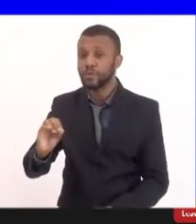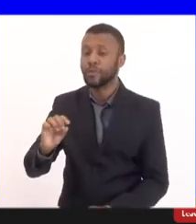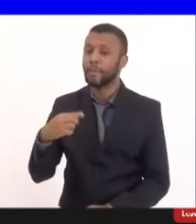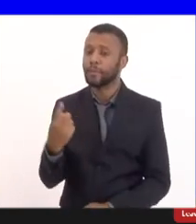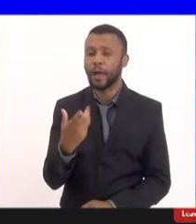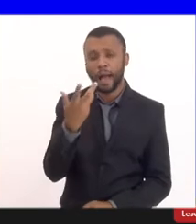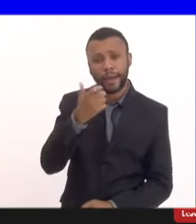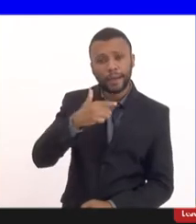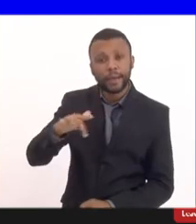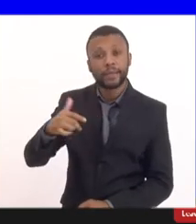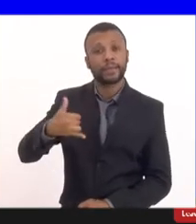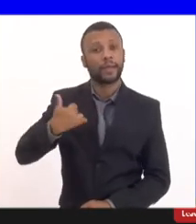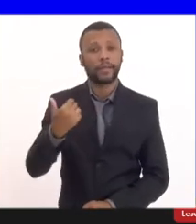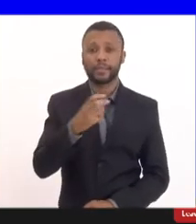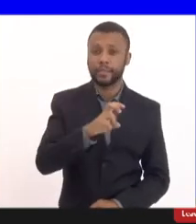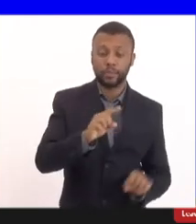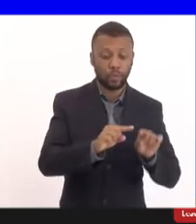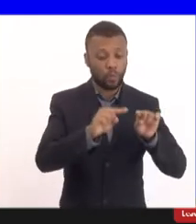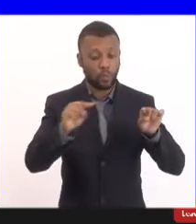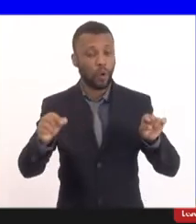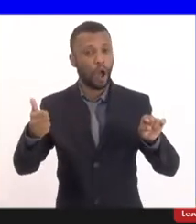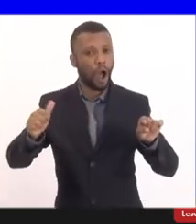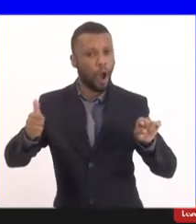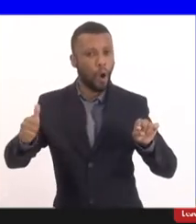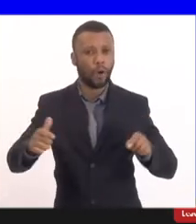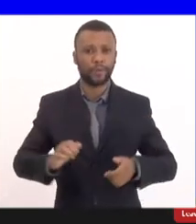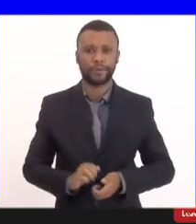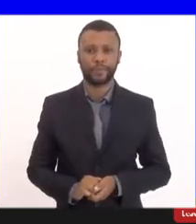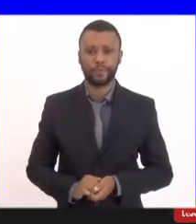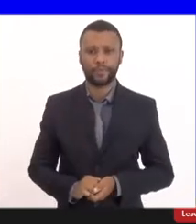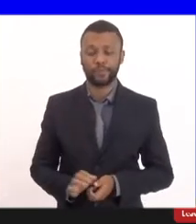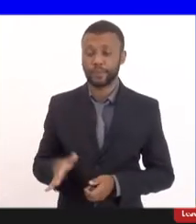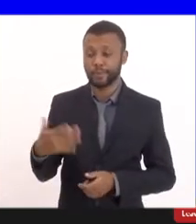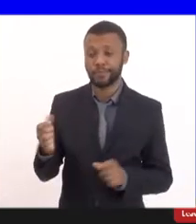de 5 a 11 anos doutor Edmilson